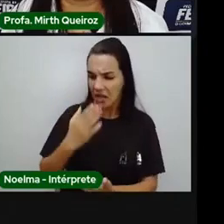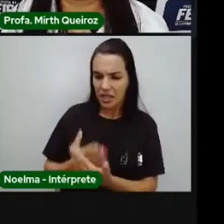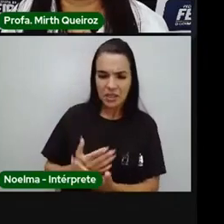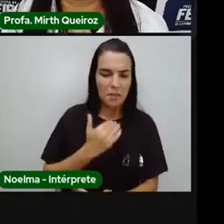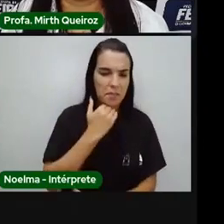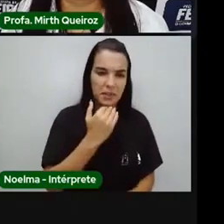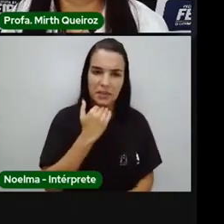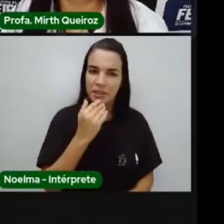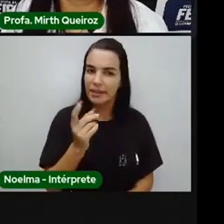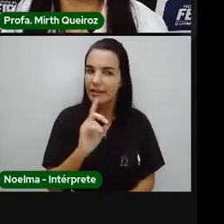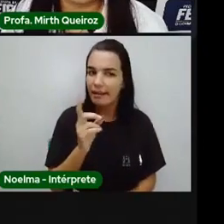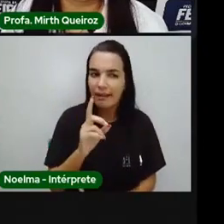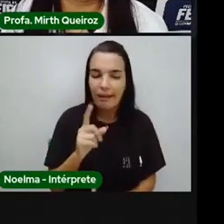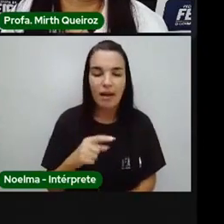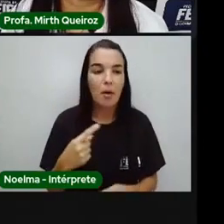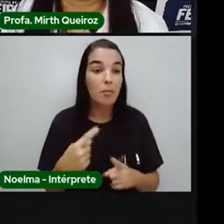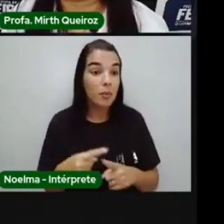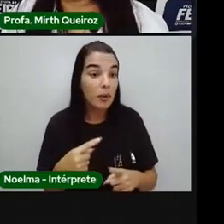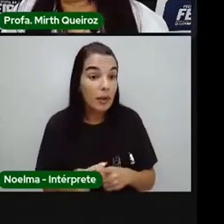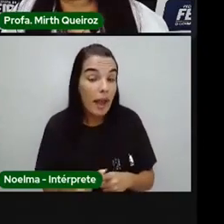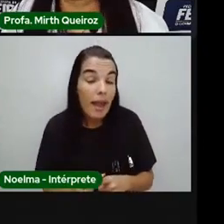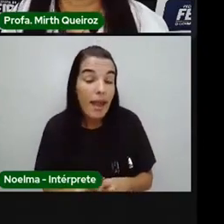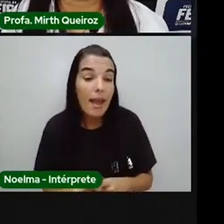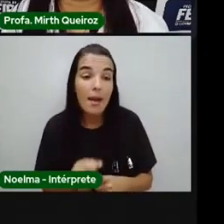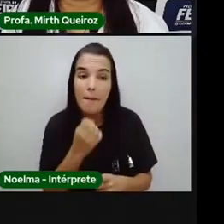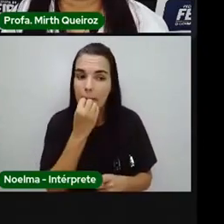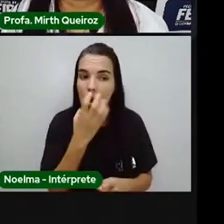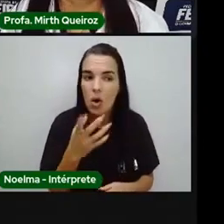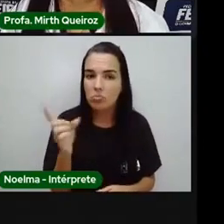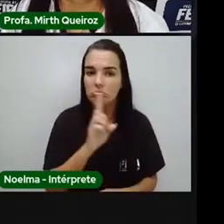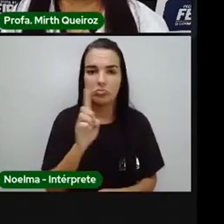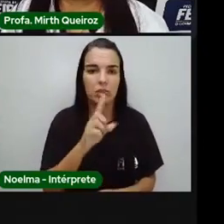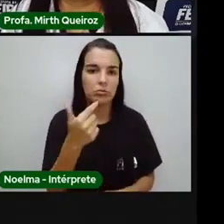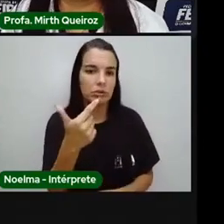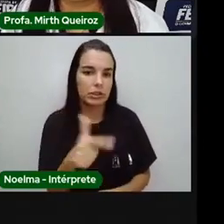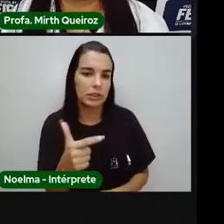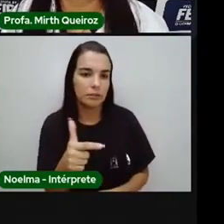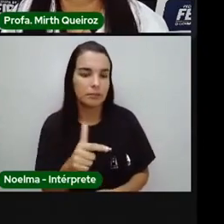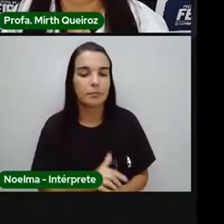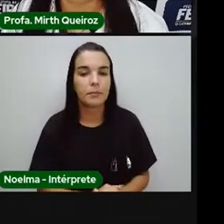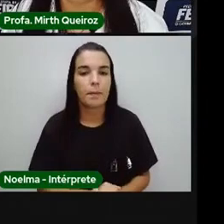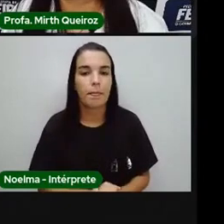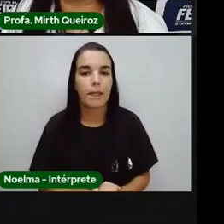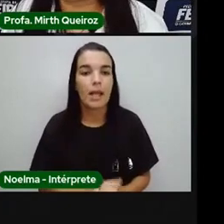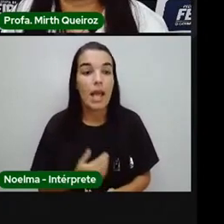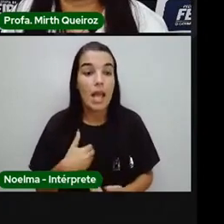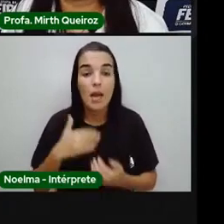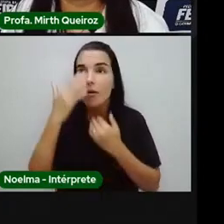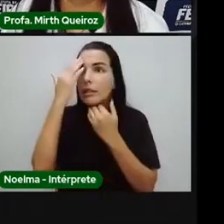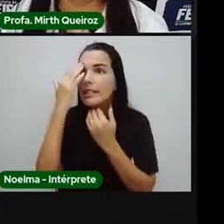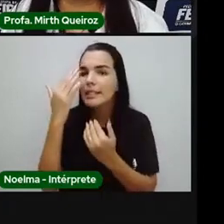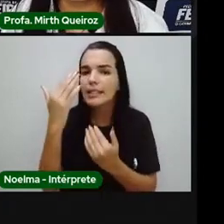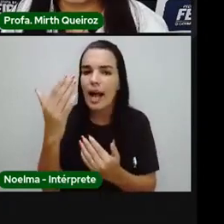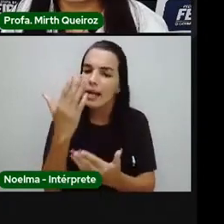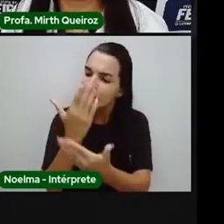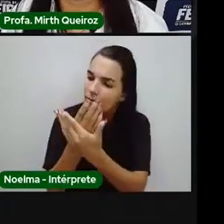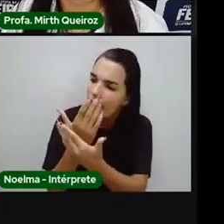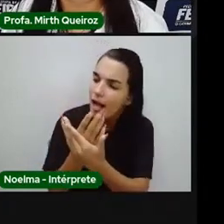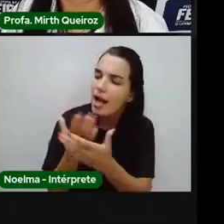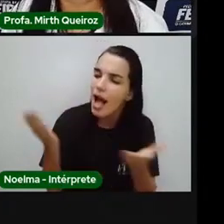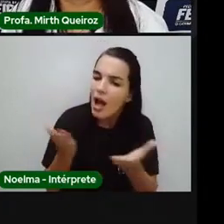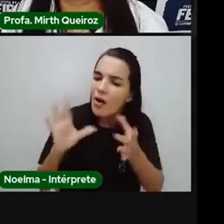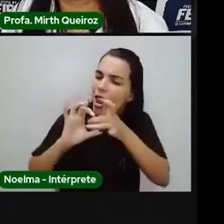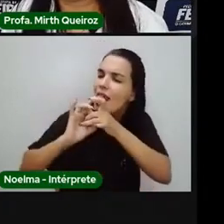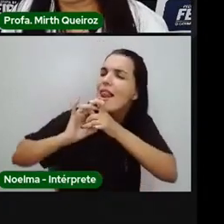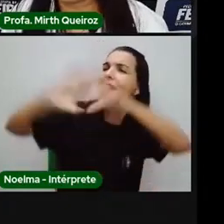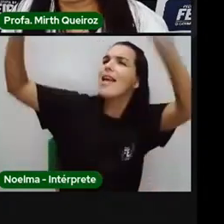em balelas, pois milagres não há, não. Sou-te grato por tua aula. Estás livre.